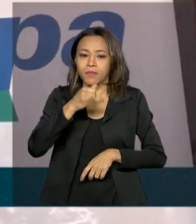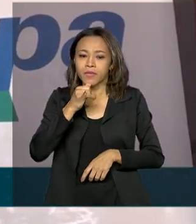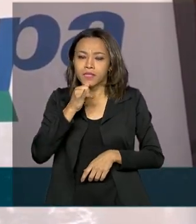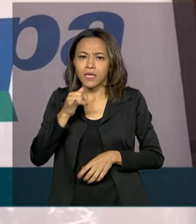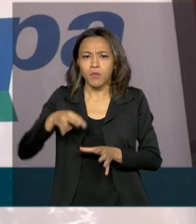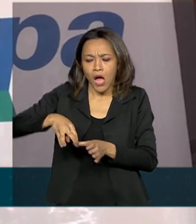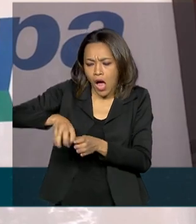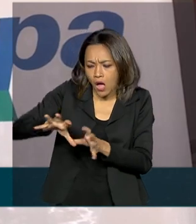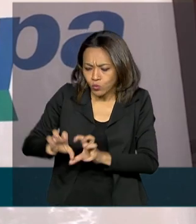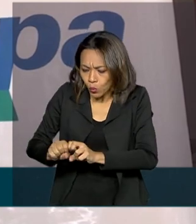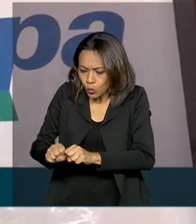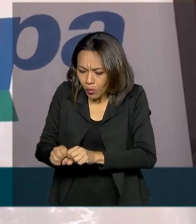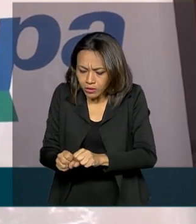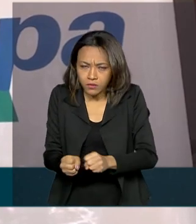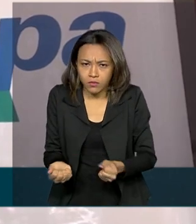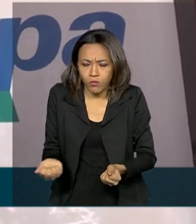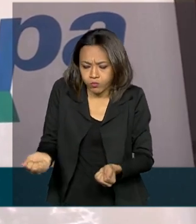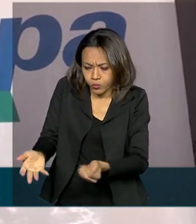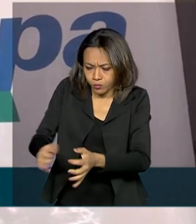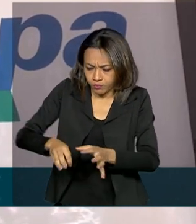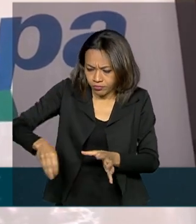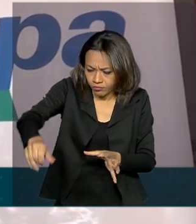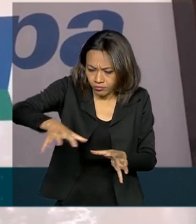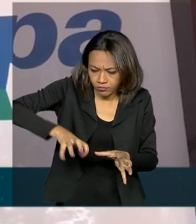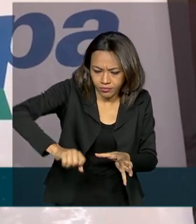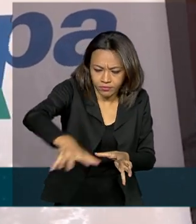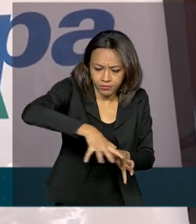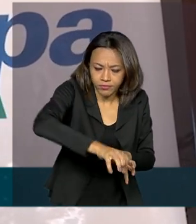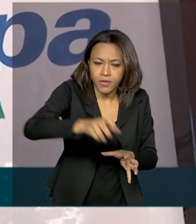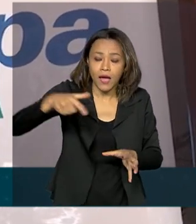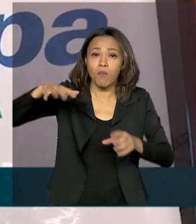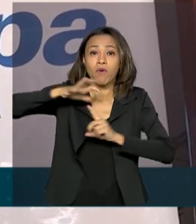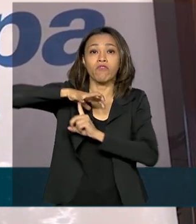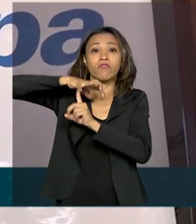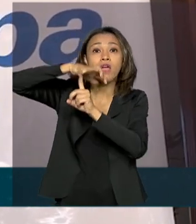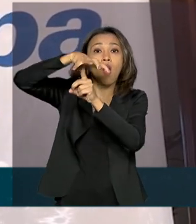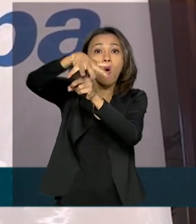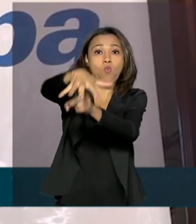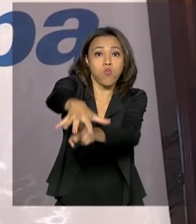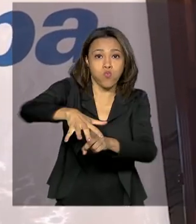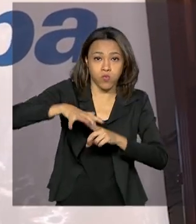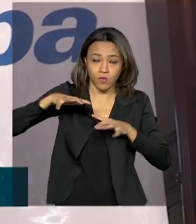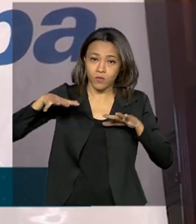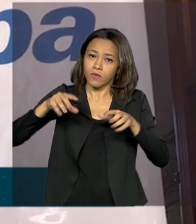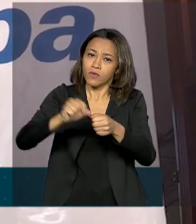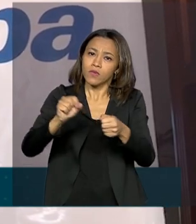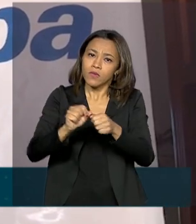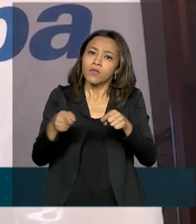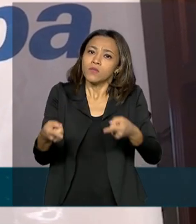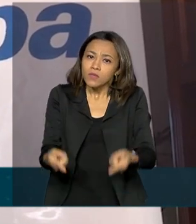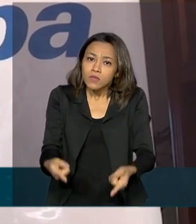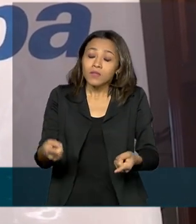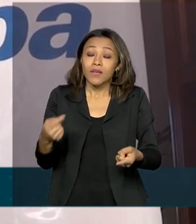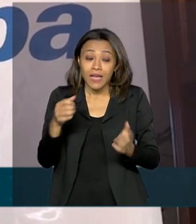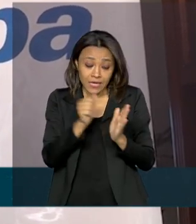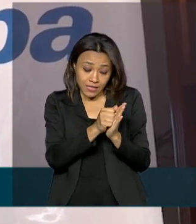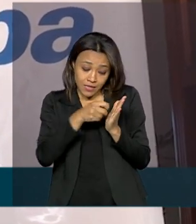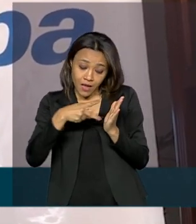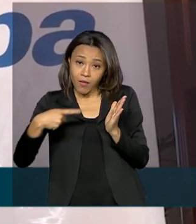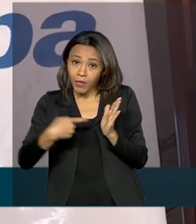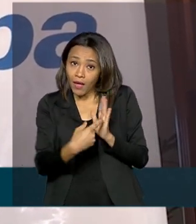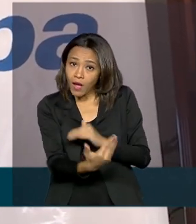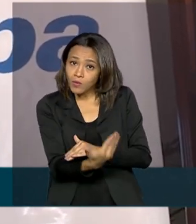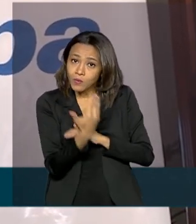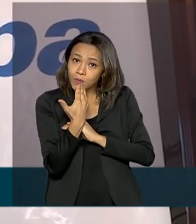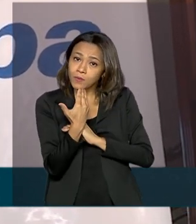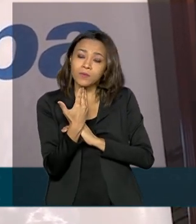nitrogenada em cobertura, por exemplo, é feita por avião. Então, esse aplicativo, essa ferramenta,